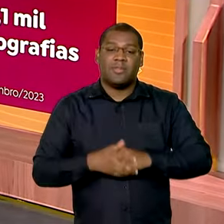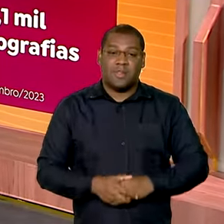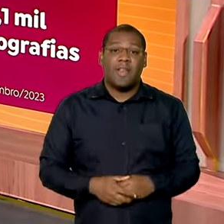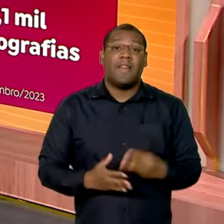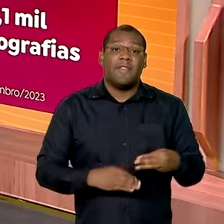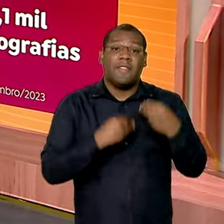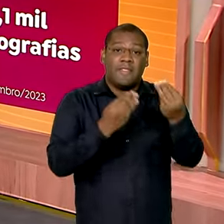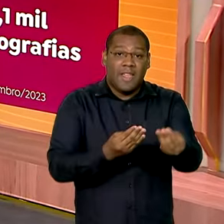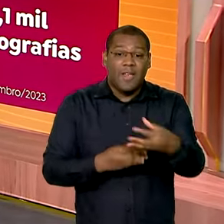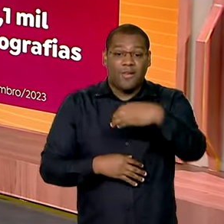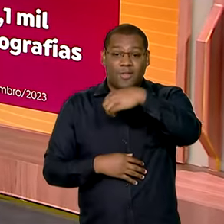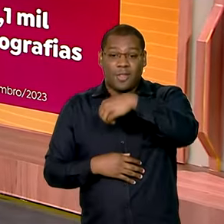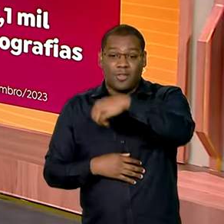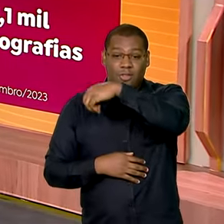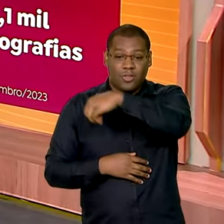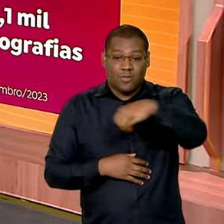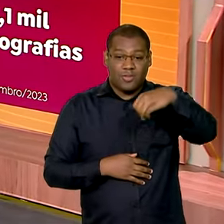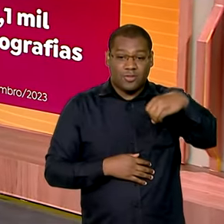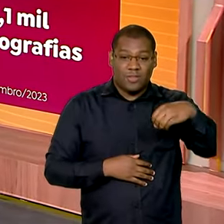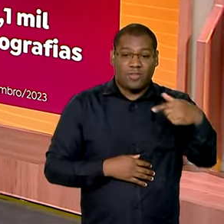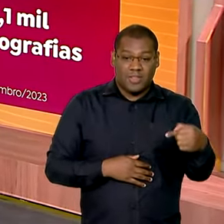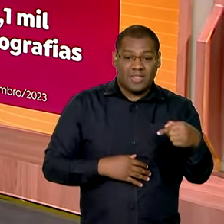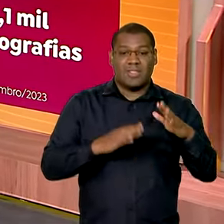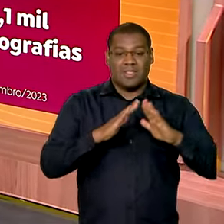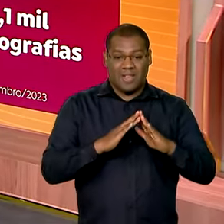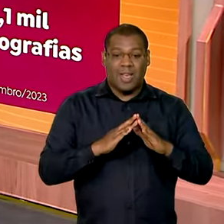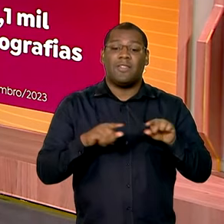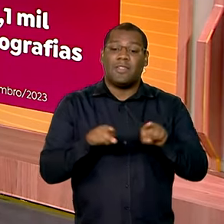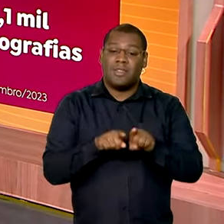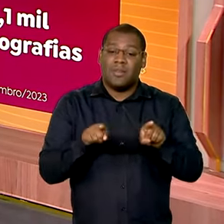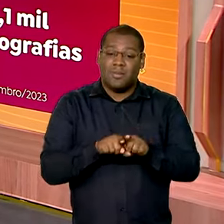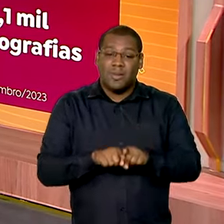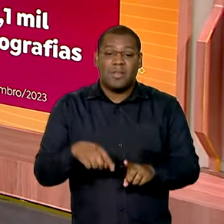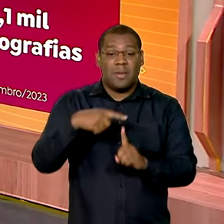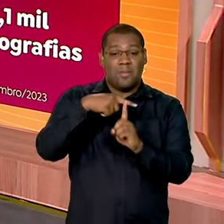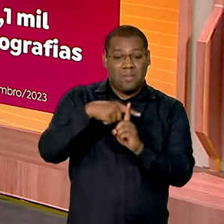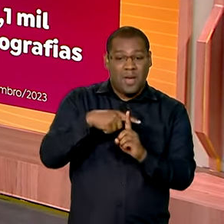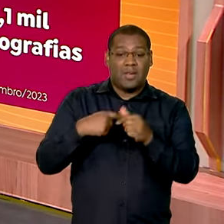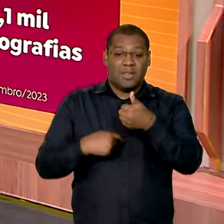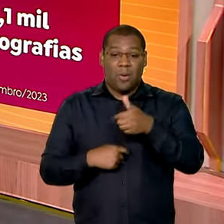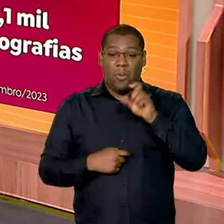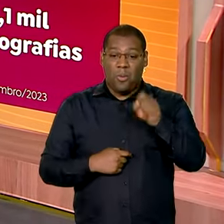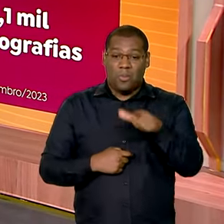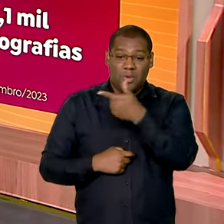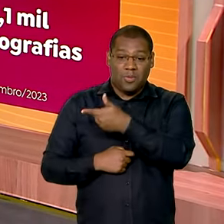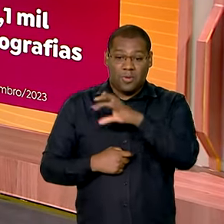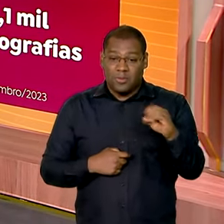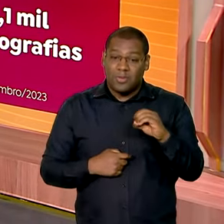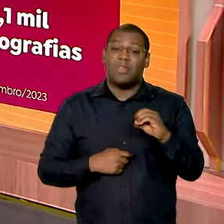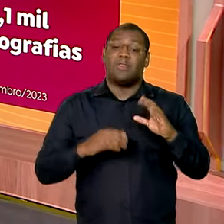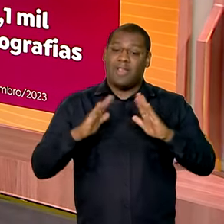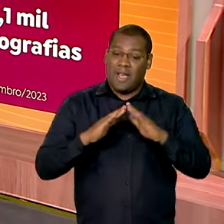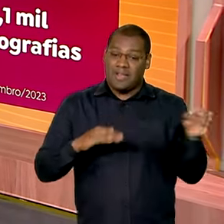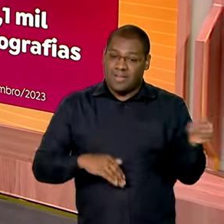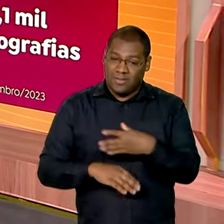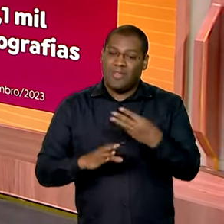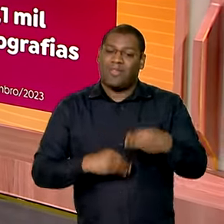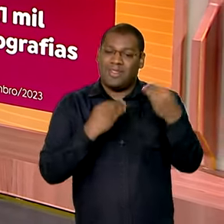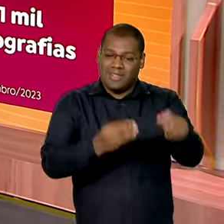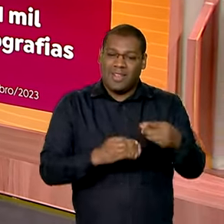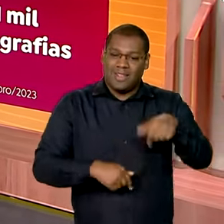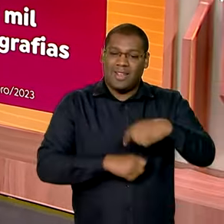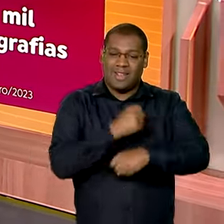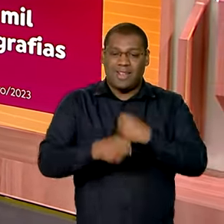moradias e tem mais 1290 planejadas ainda para este ano na área da saúde